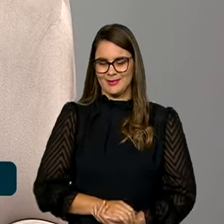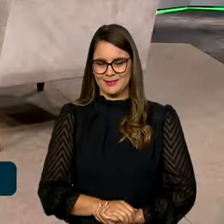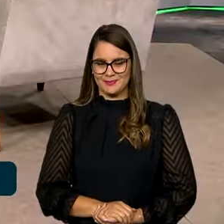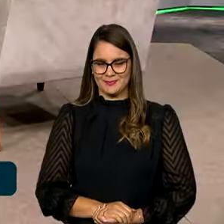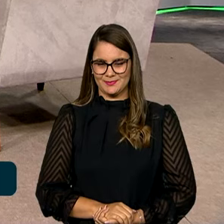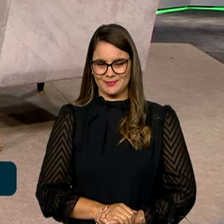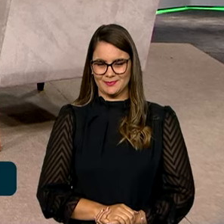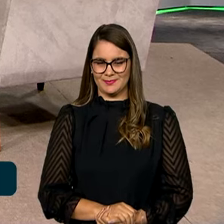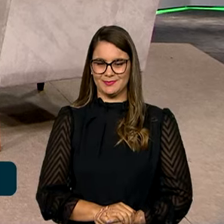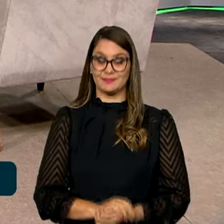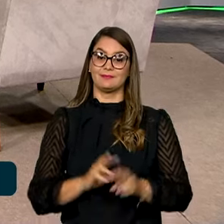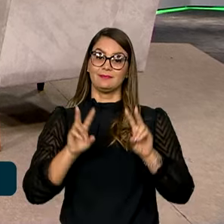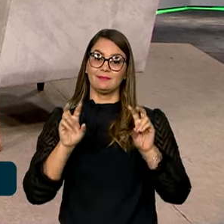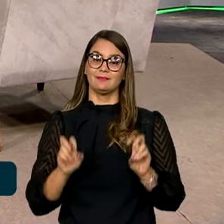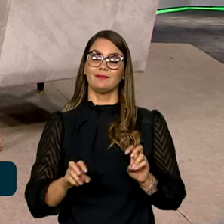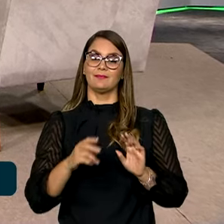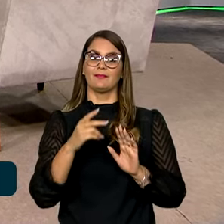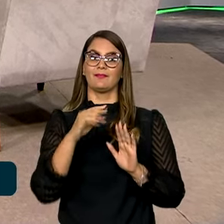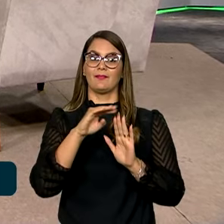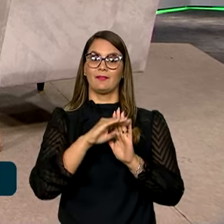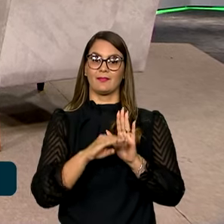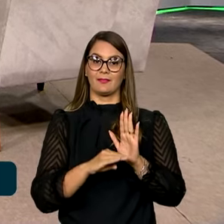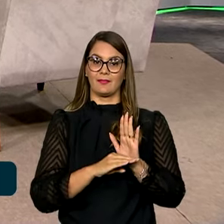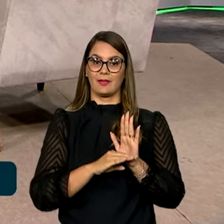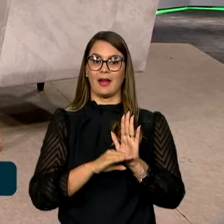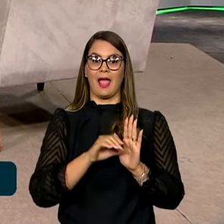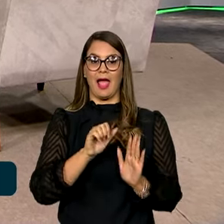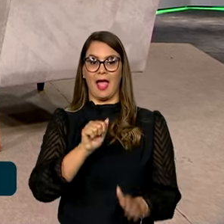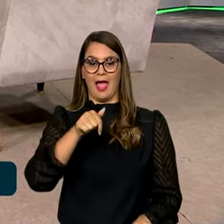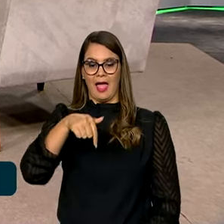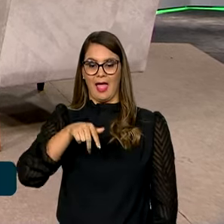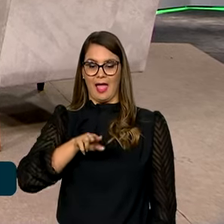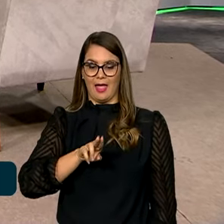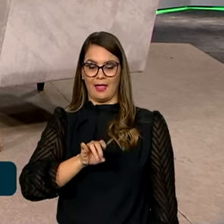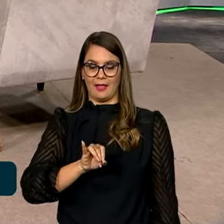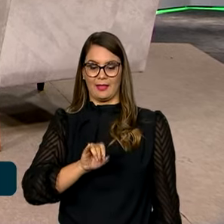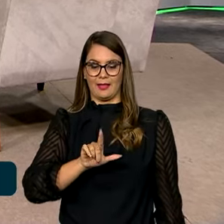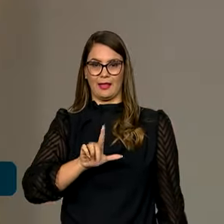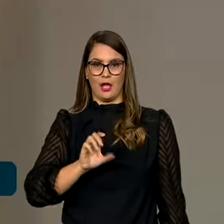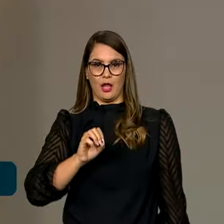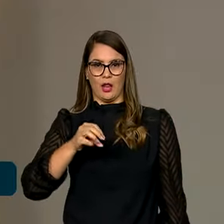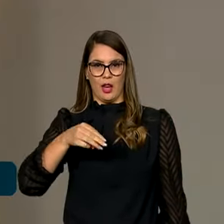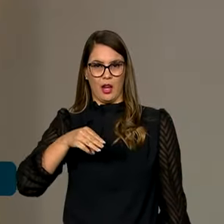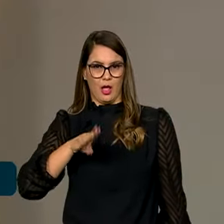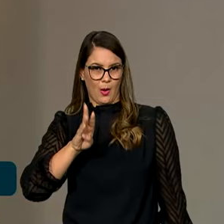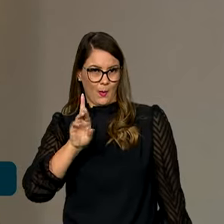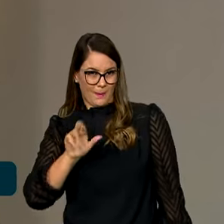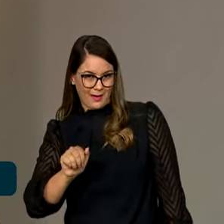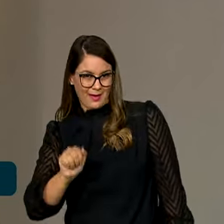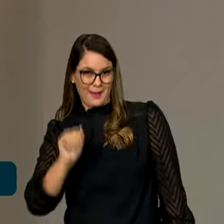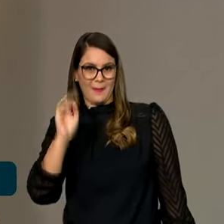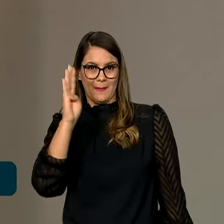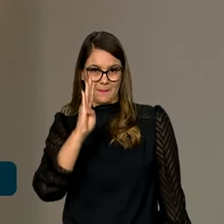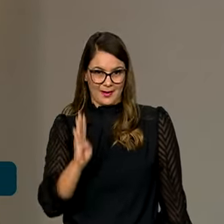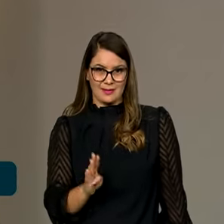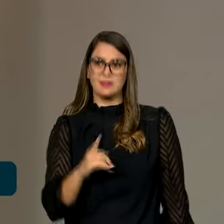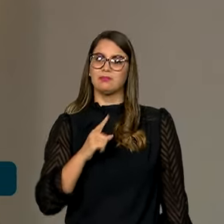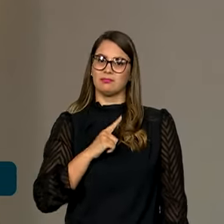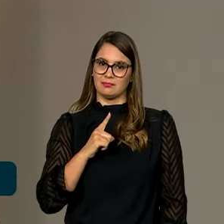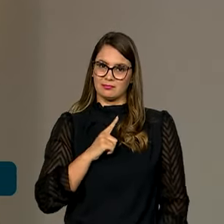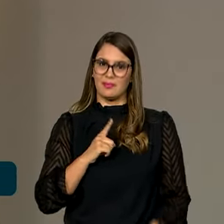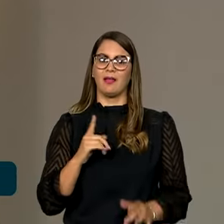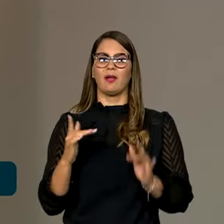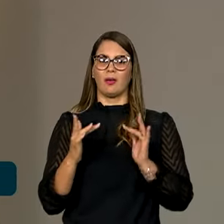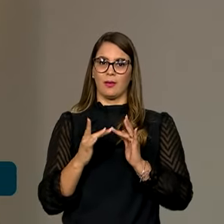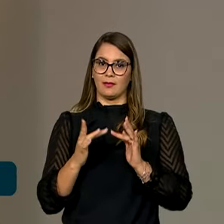Vamos falar um pouquinho do programa Quilomba Brasil, que também tem como um dos seus eixos o acesso à terra,